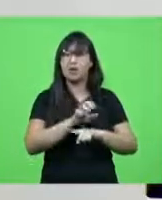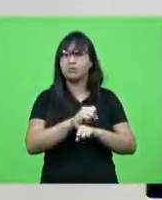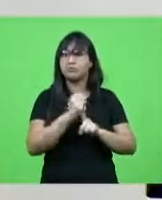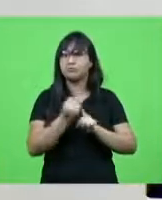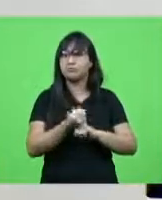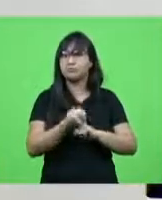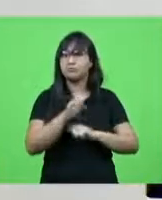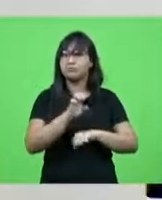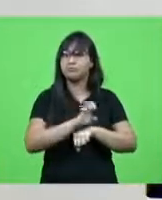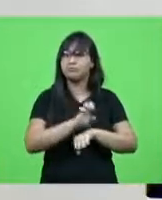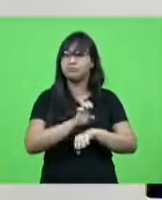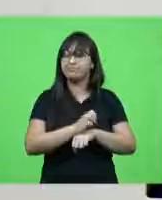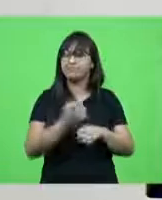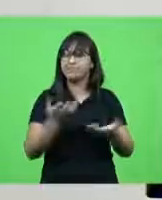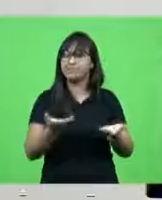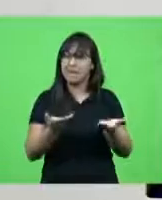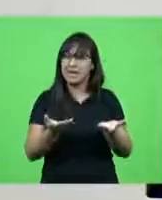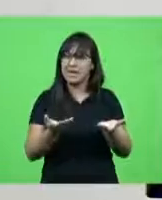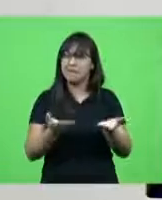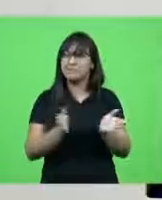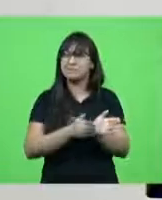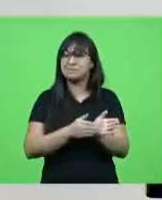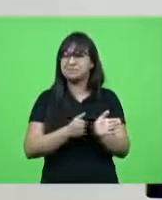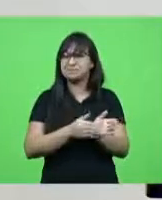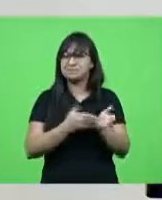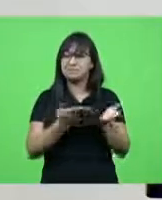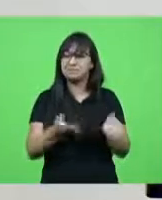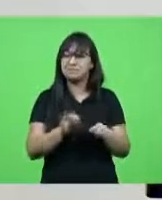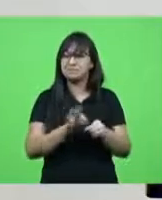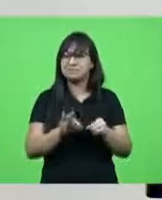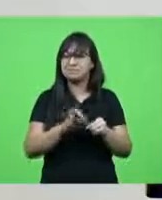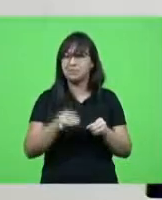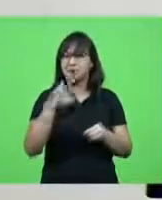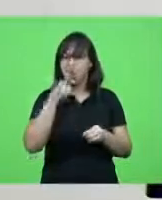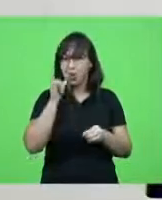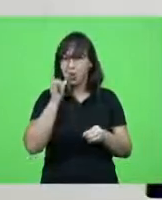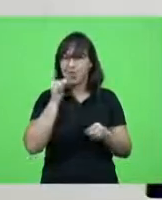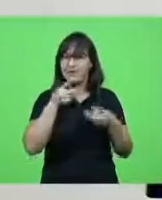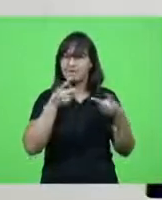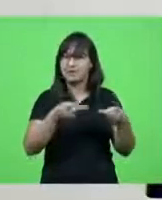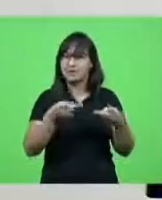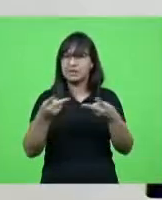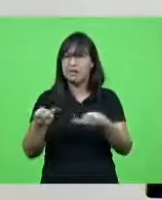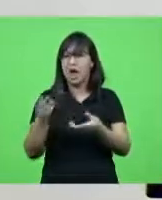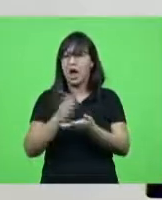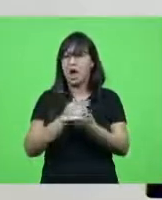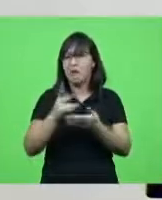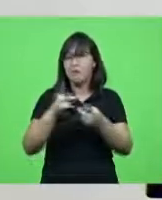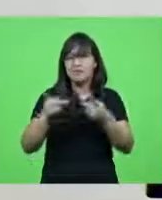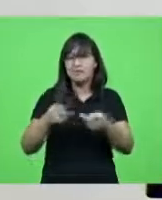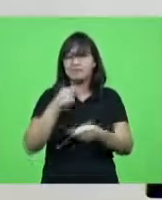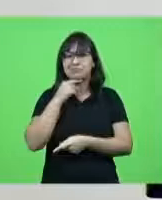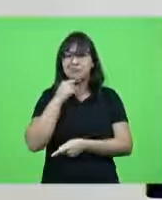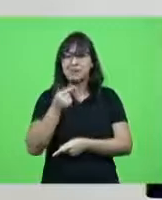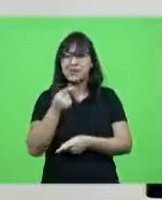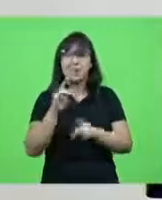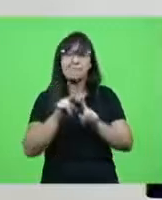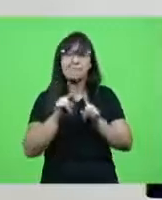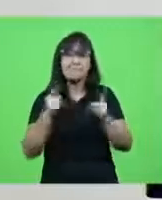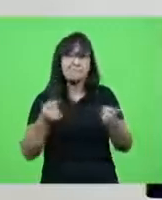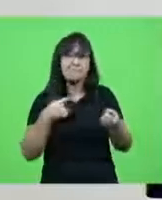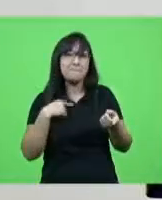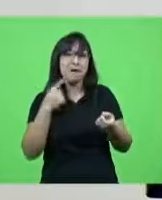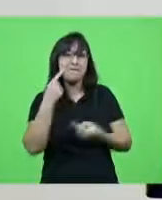e eu quero parabenizar as instituições que visitei ontem as demais que eu ainda não pude visitar mas acompanhei de perto o grande